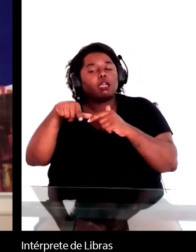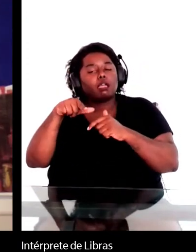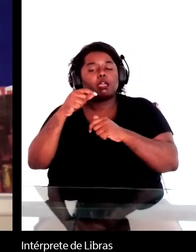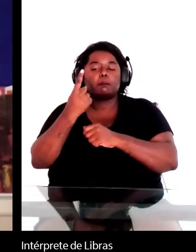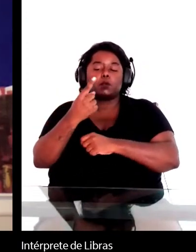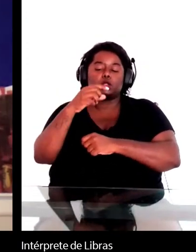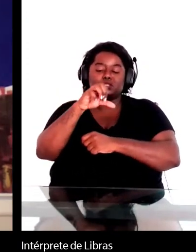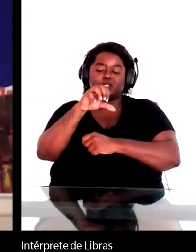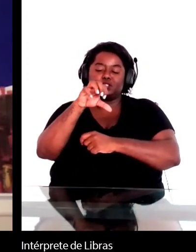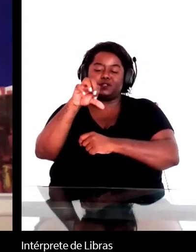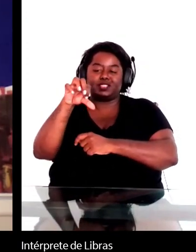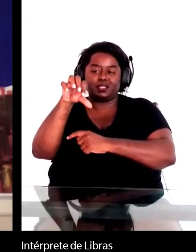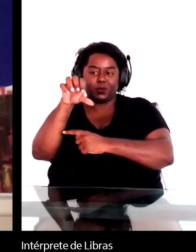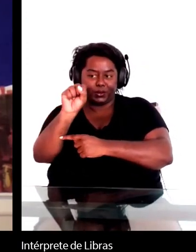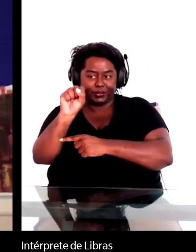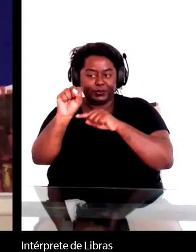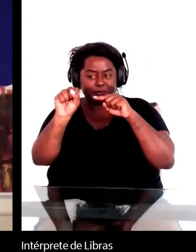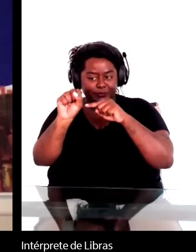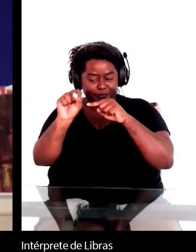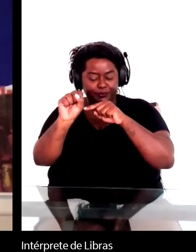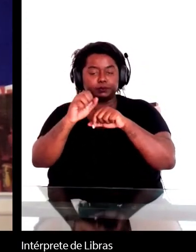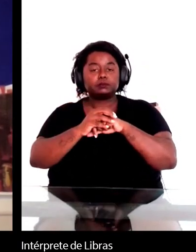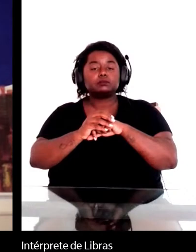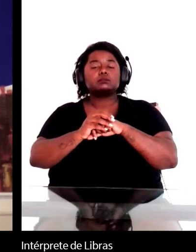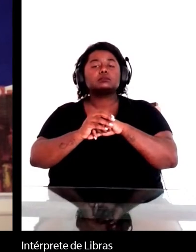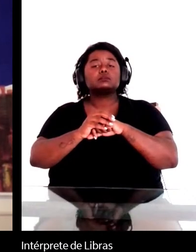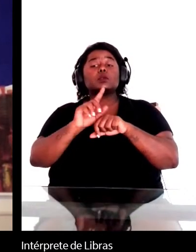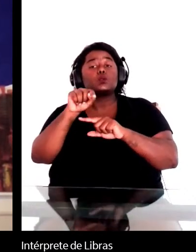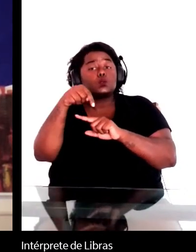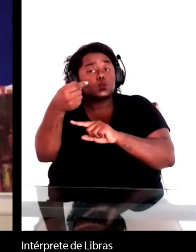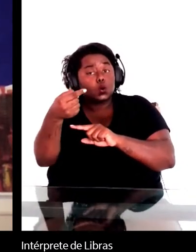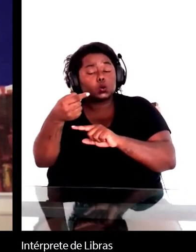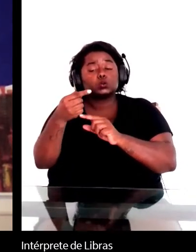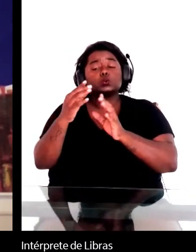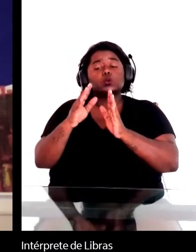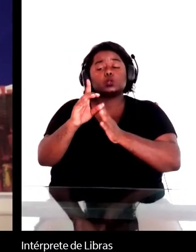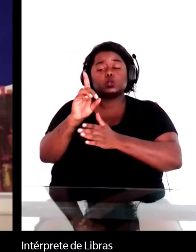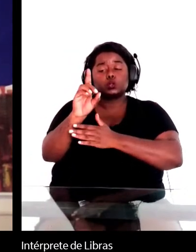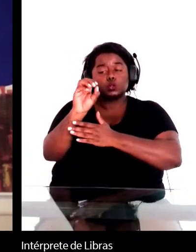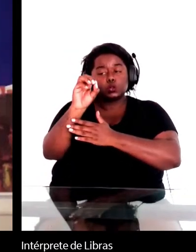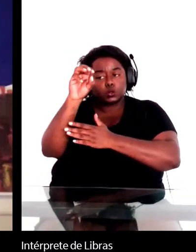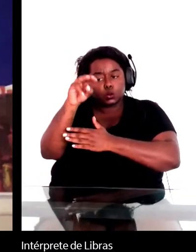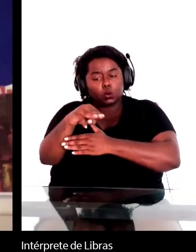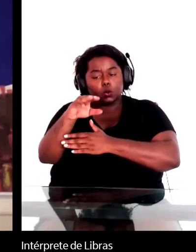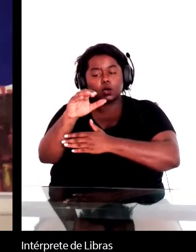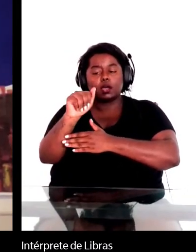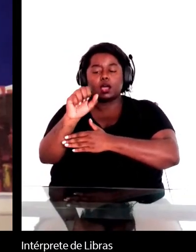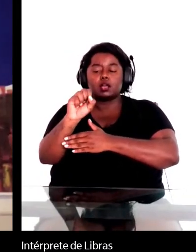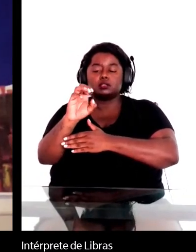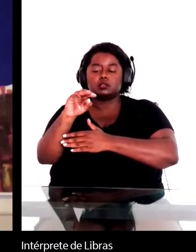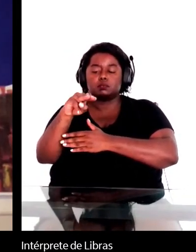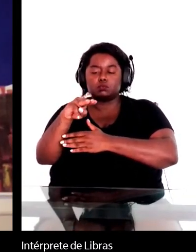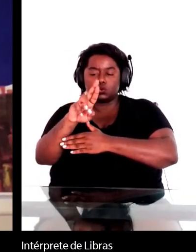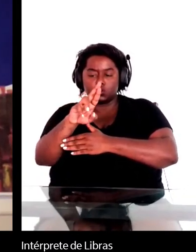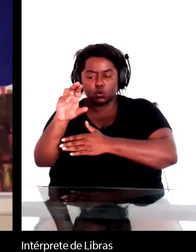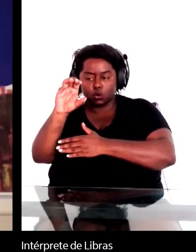o caso de Dom Casborba não é muito melhor. Foi traduzido pela própria Helen Caldwell e saiu em Nova Iorque